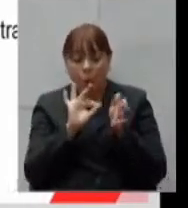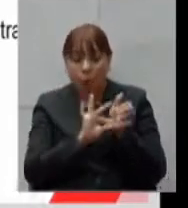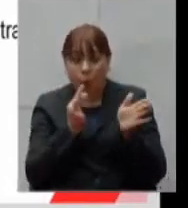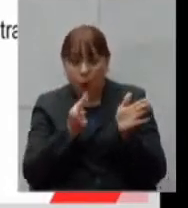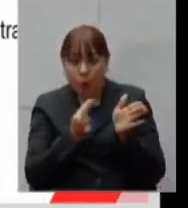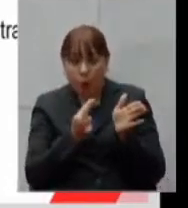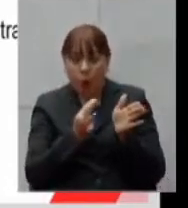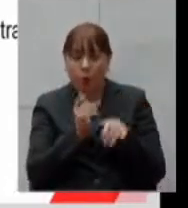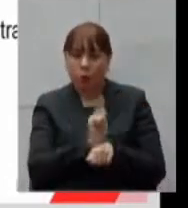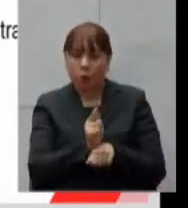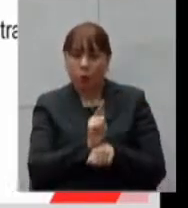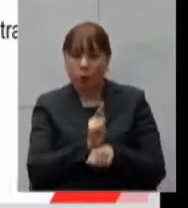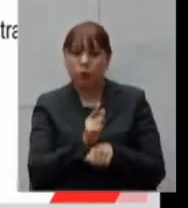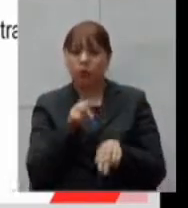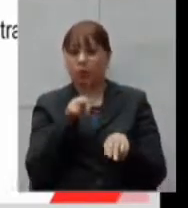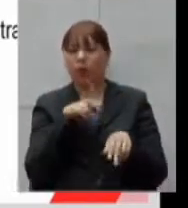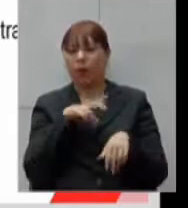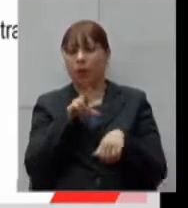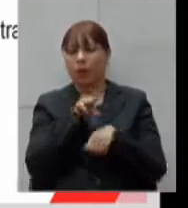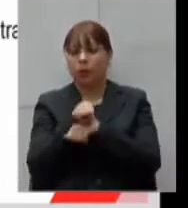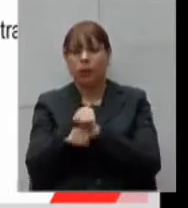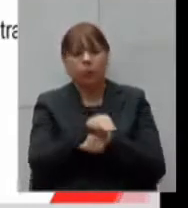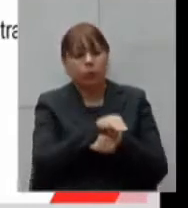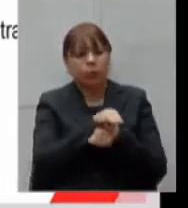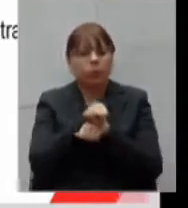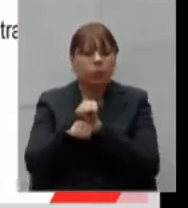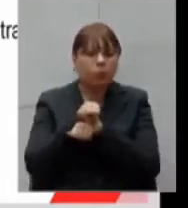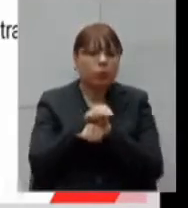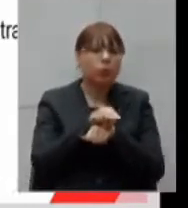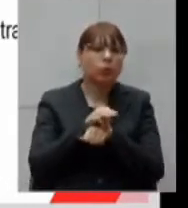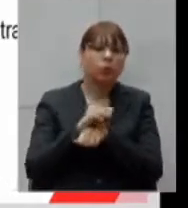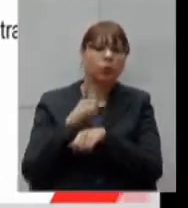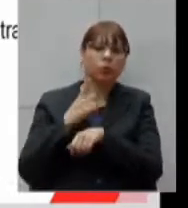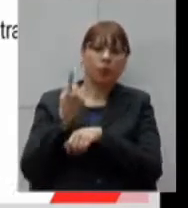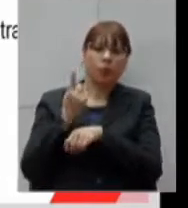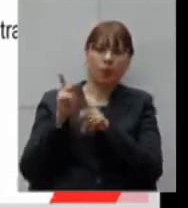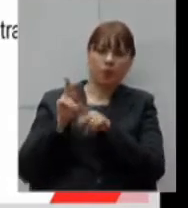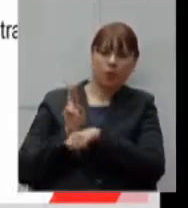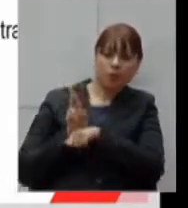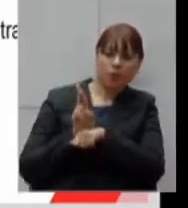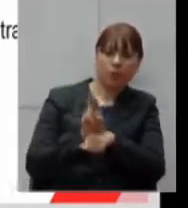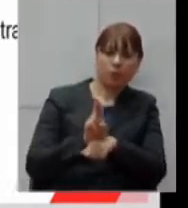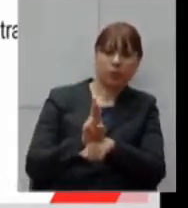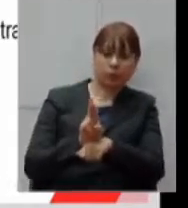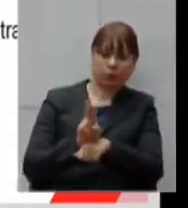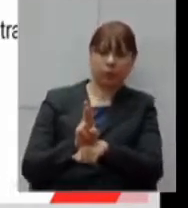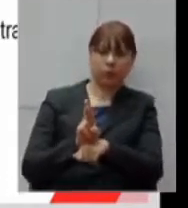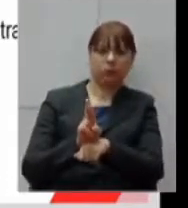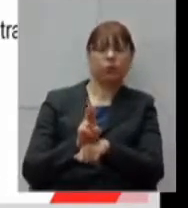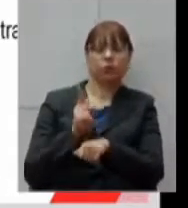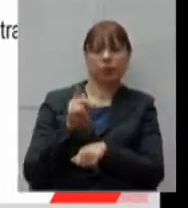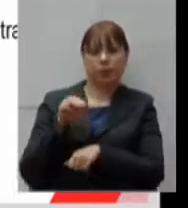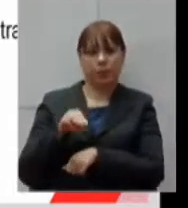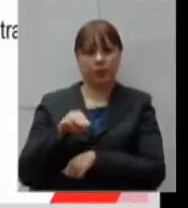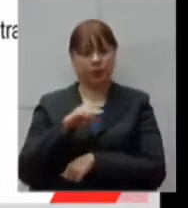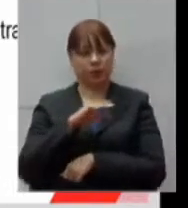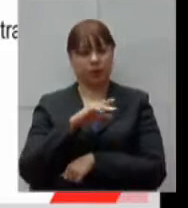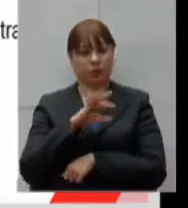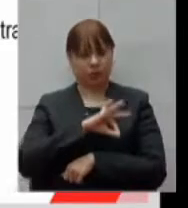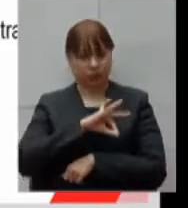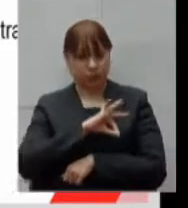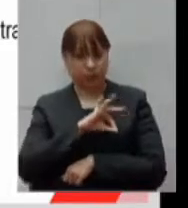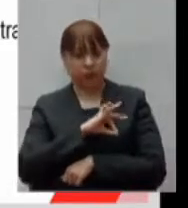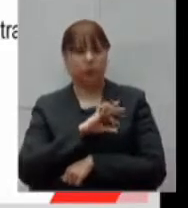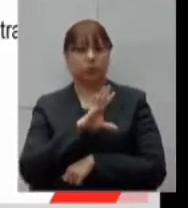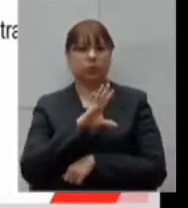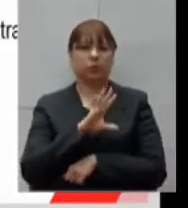ser monitorado e avaliado por um representante indicado pela polícia militar, um representante indicado